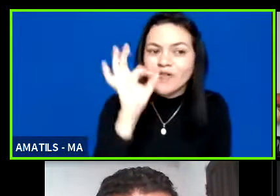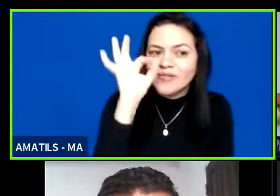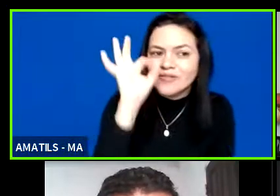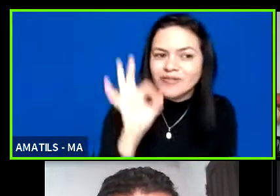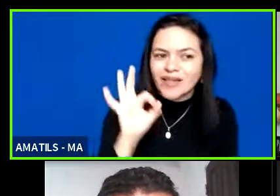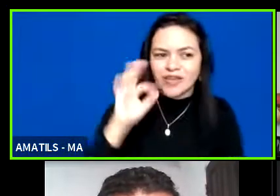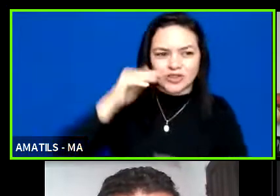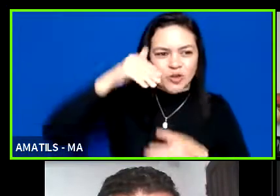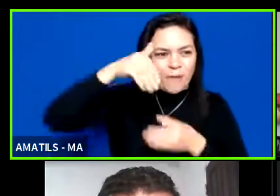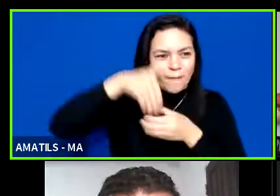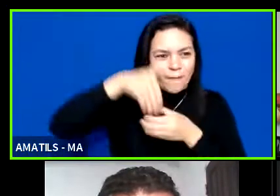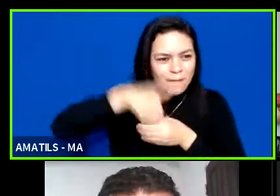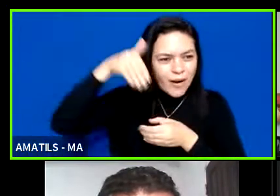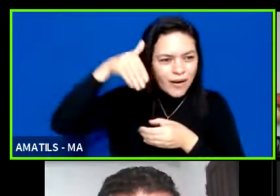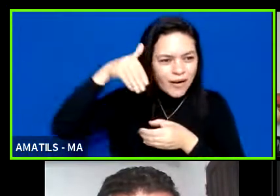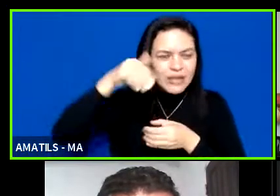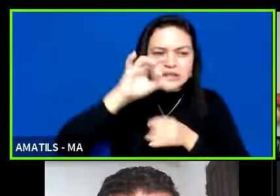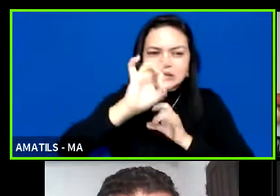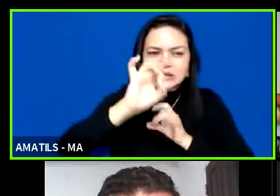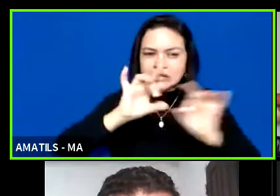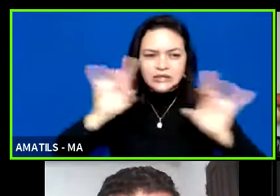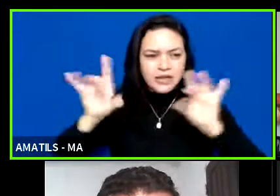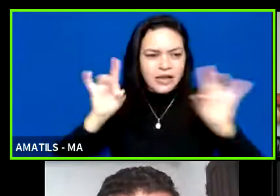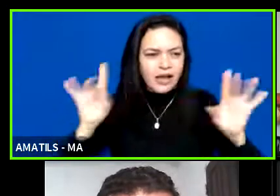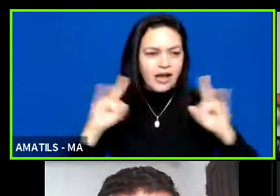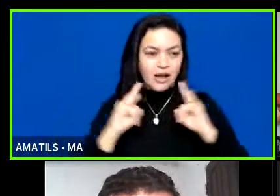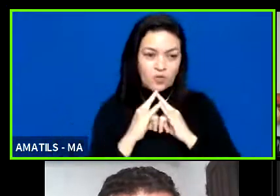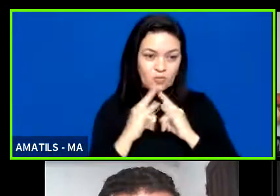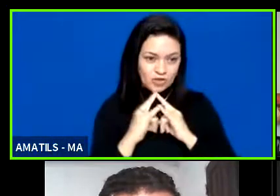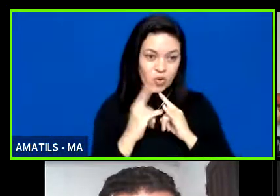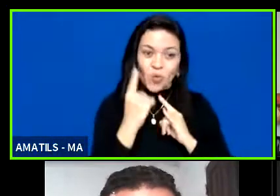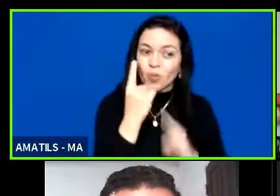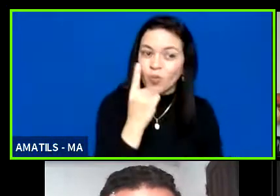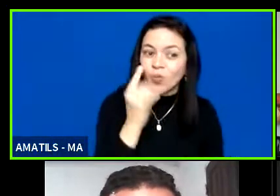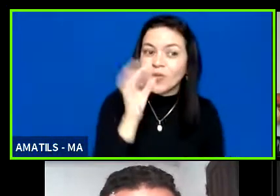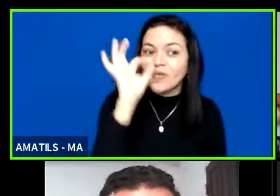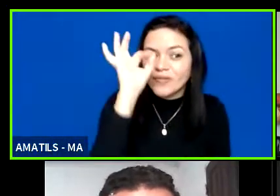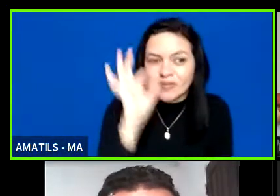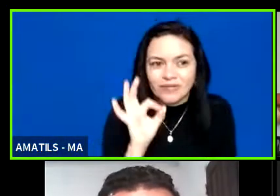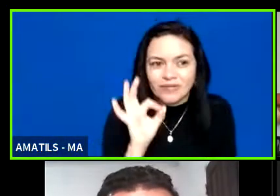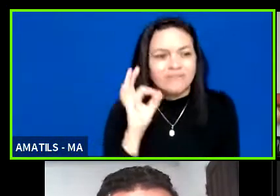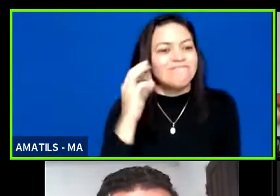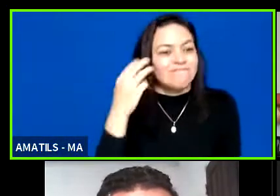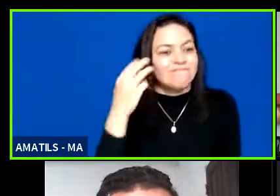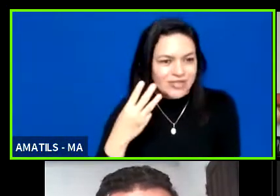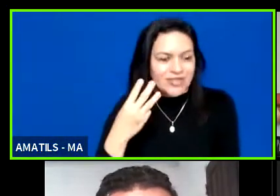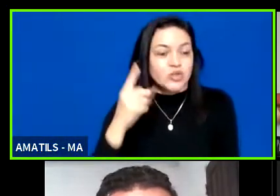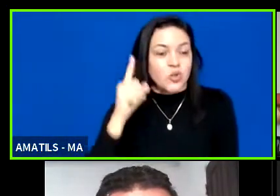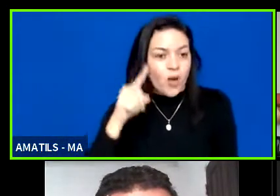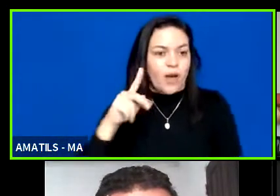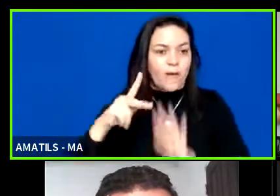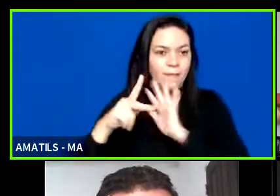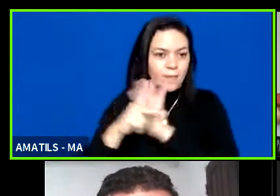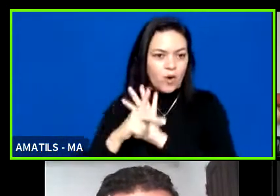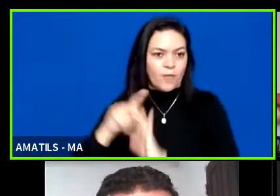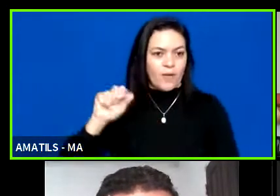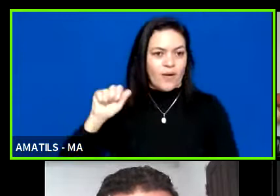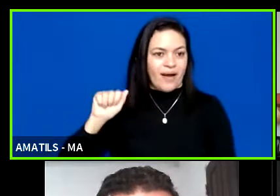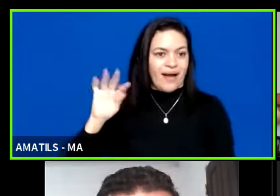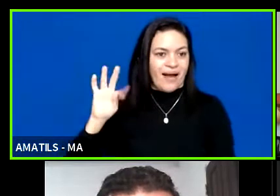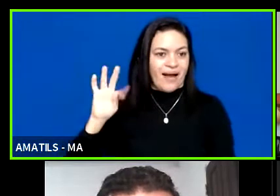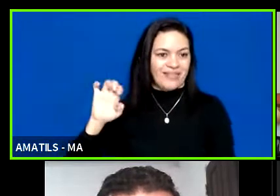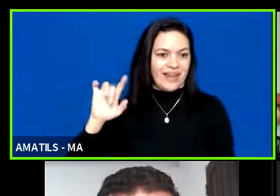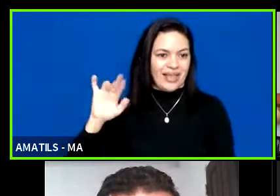de cada uma das entidades esportivas um terço dos votos deve ser de atletas de uma comissão de atletas